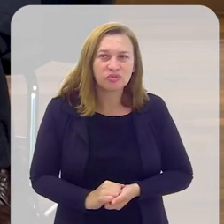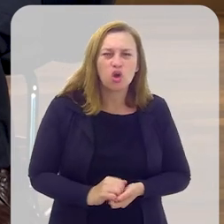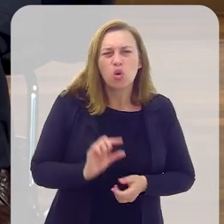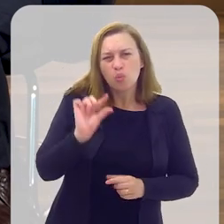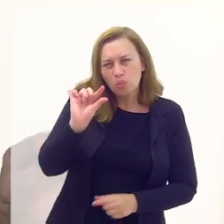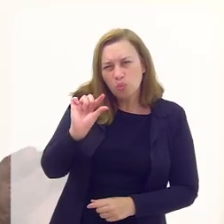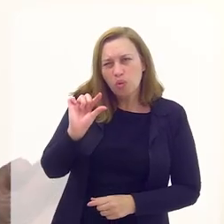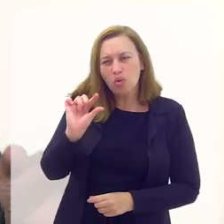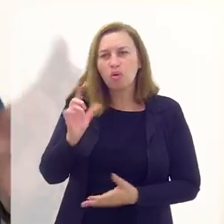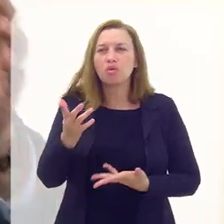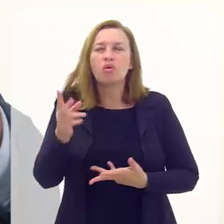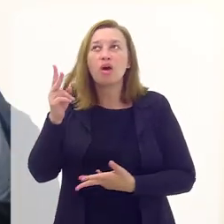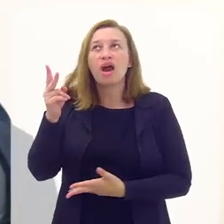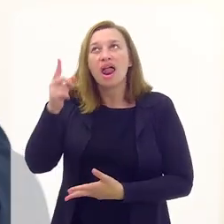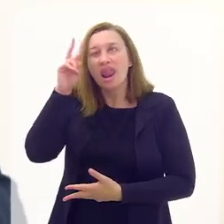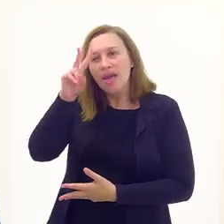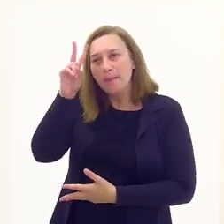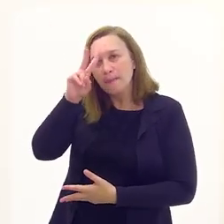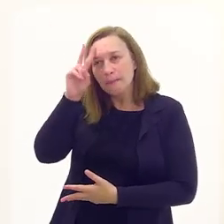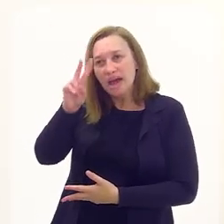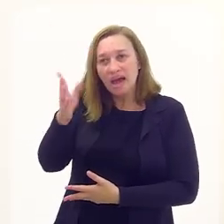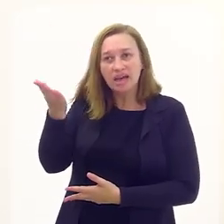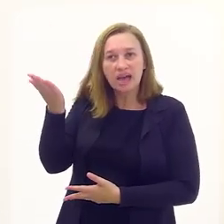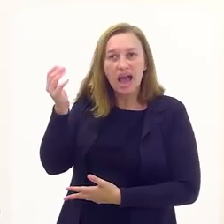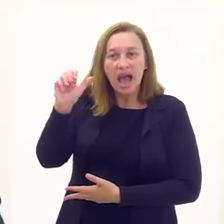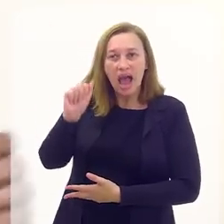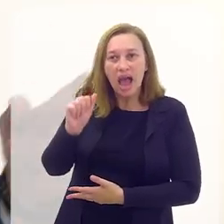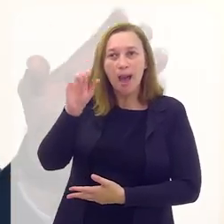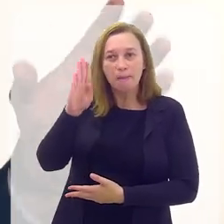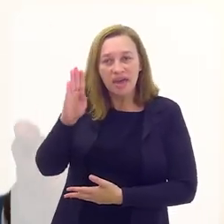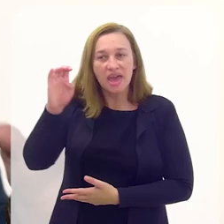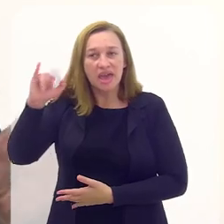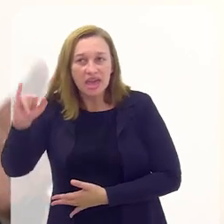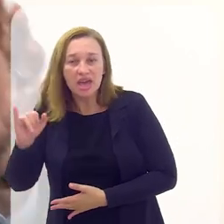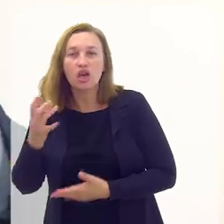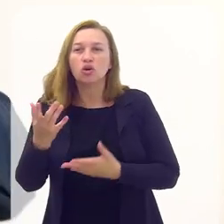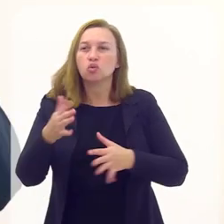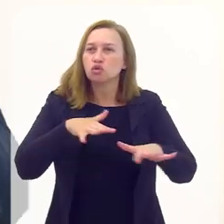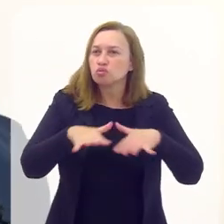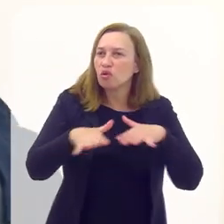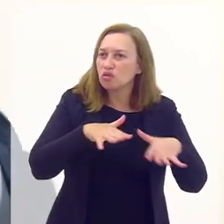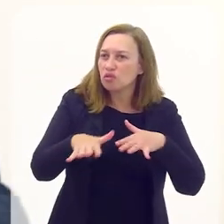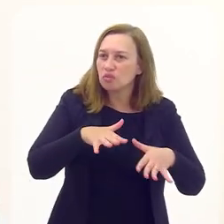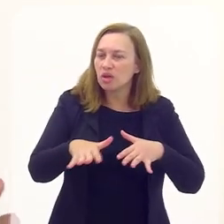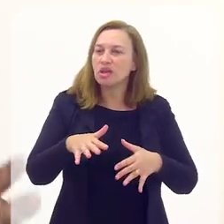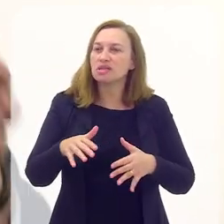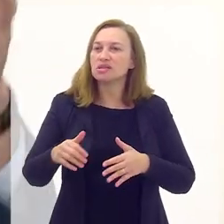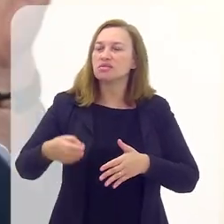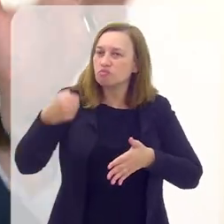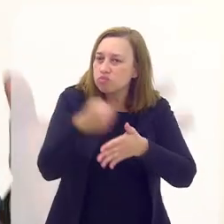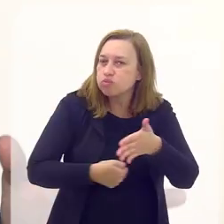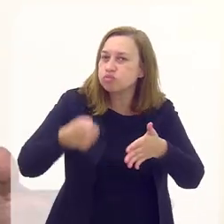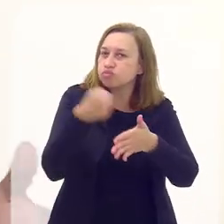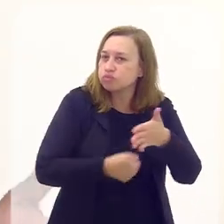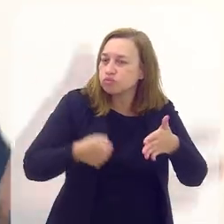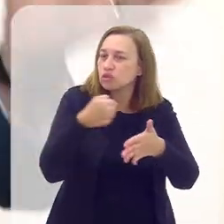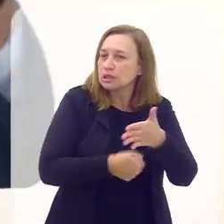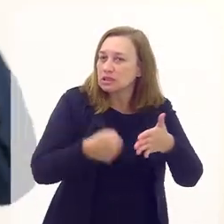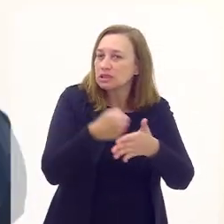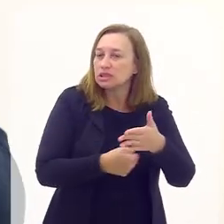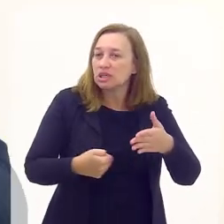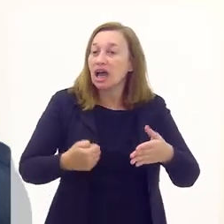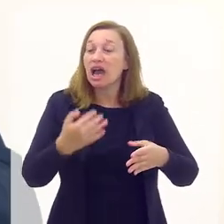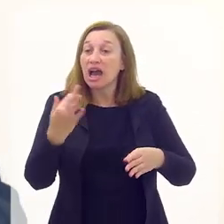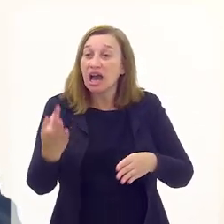expressão. Um pouco recuperasse aí na memória da própria ABI os movimentos associativos que vieram na resistência